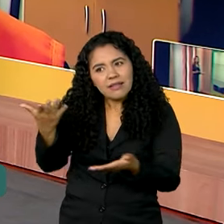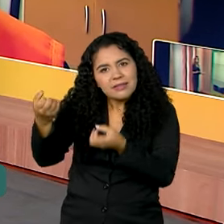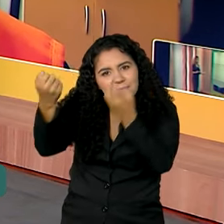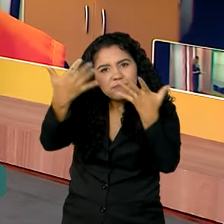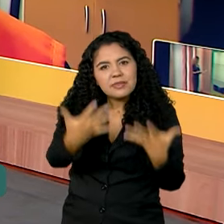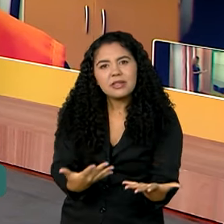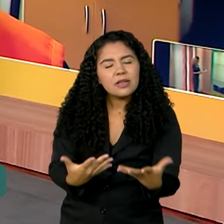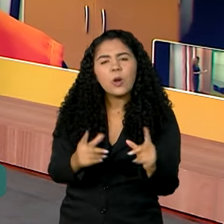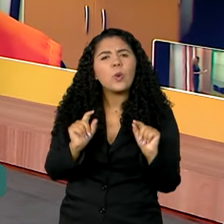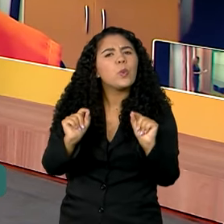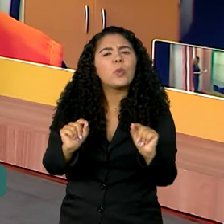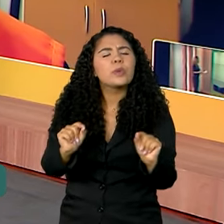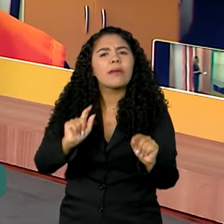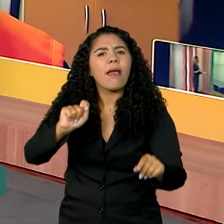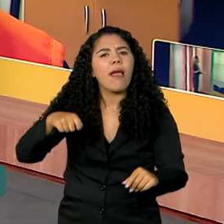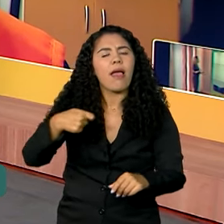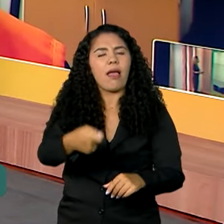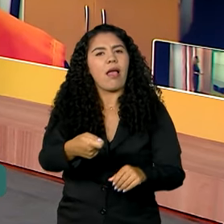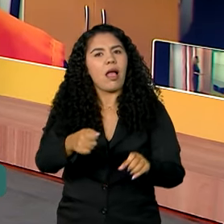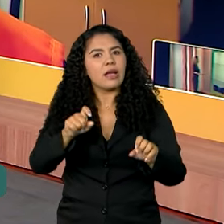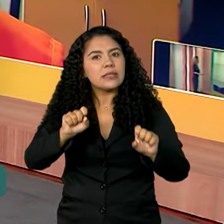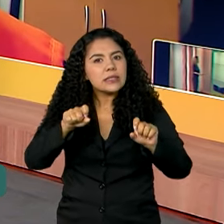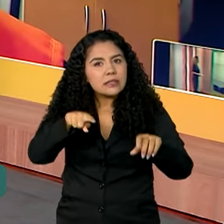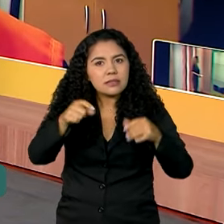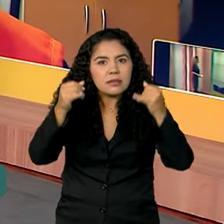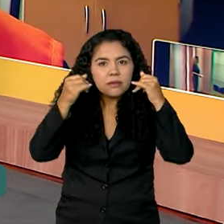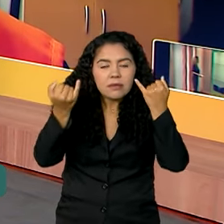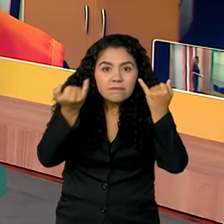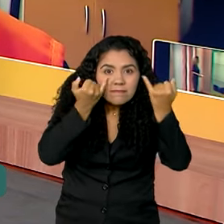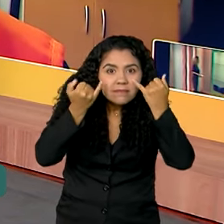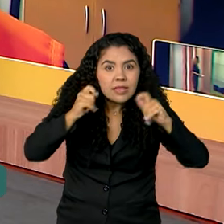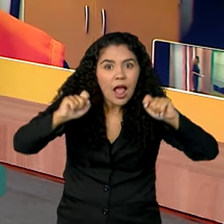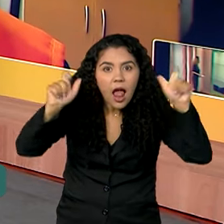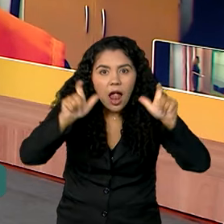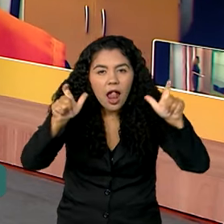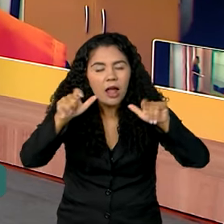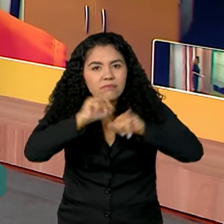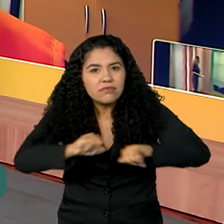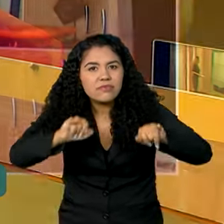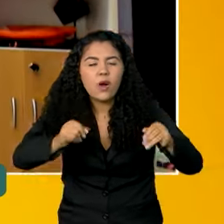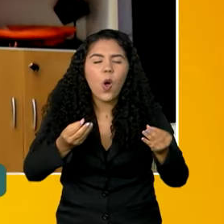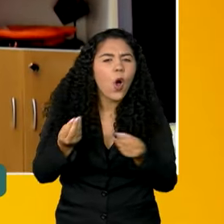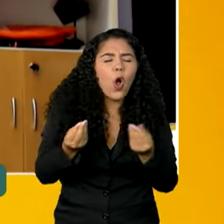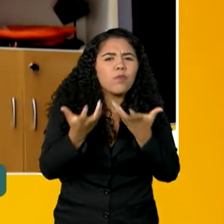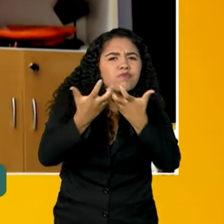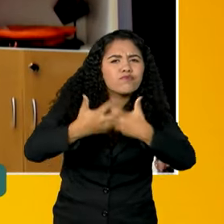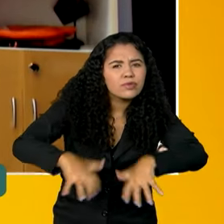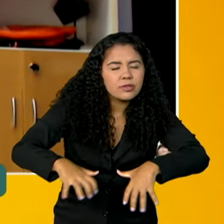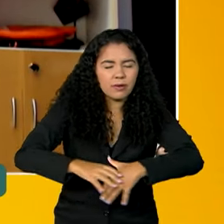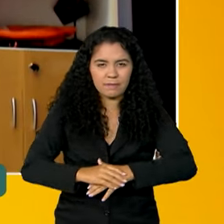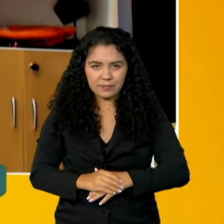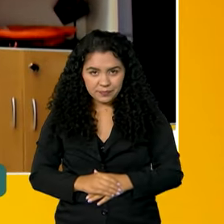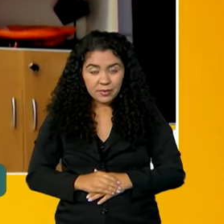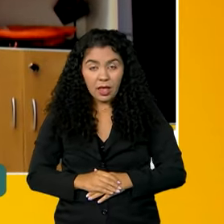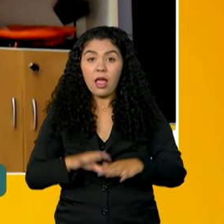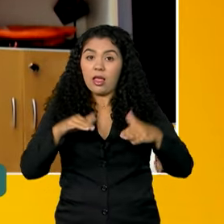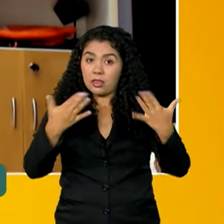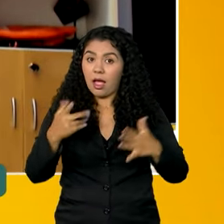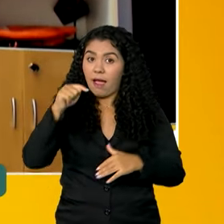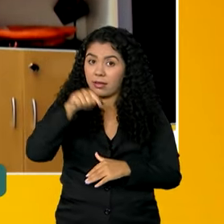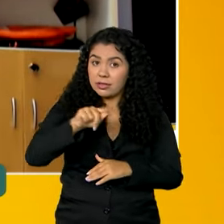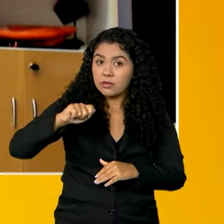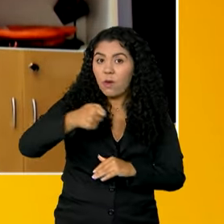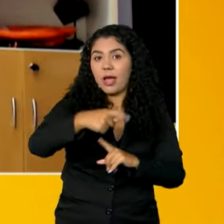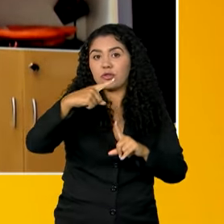o Defesa Civil Alerta, como que ele vai funcionar. Conta pra gente. O Defesa Civil Alerta é uma nova tecnologia